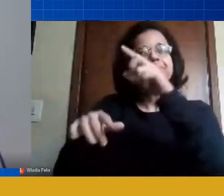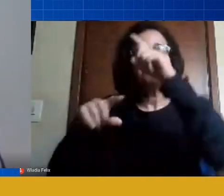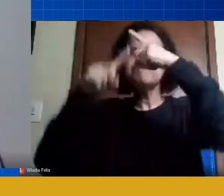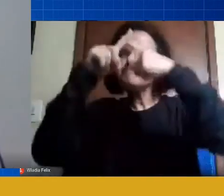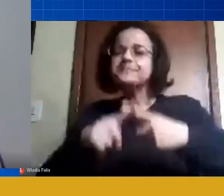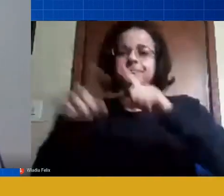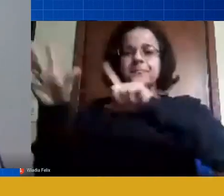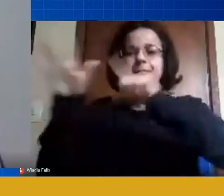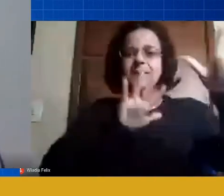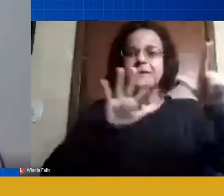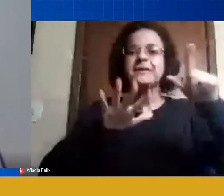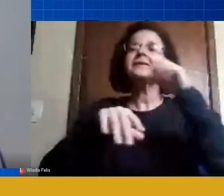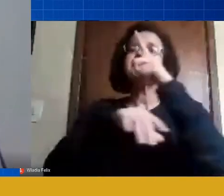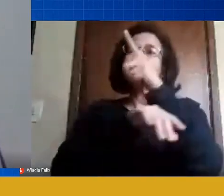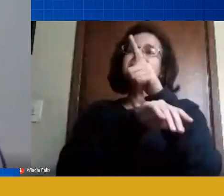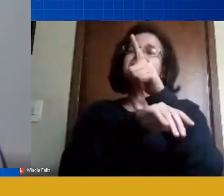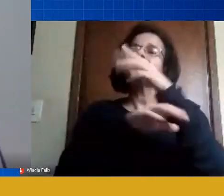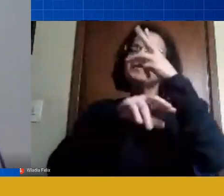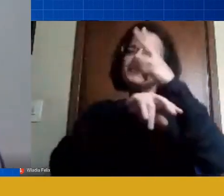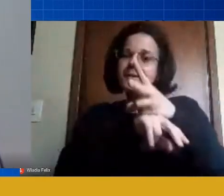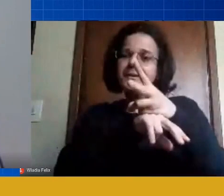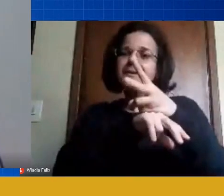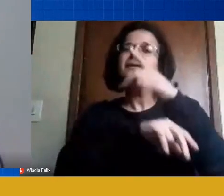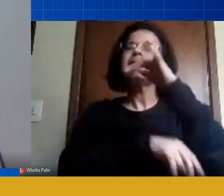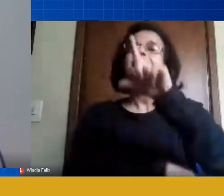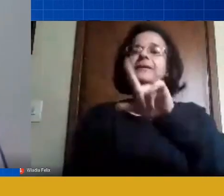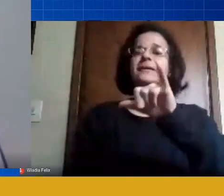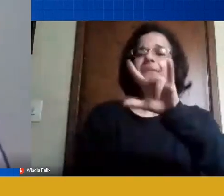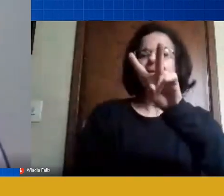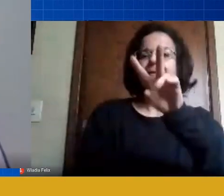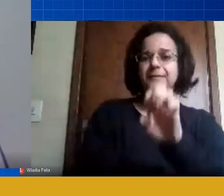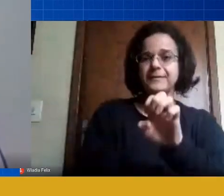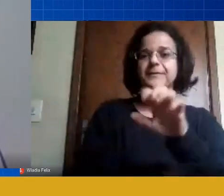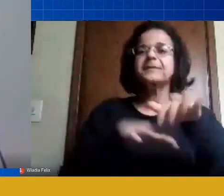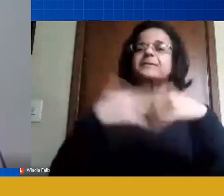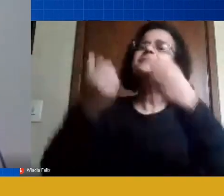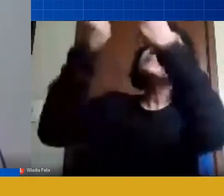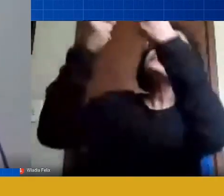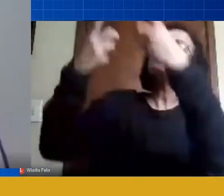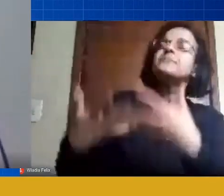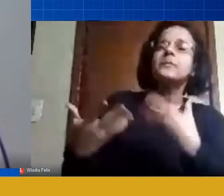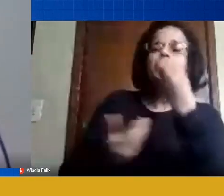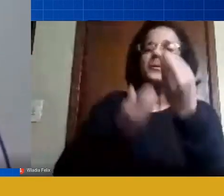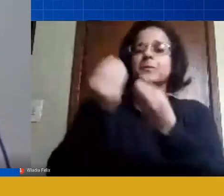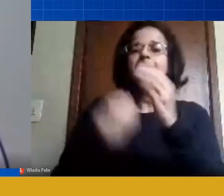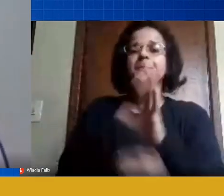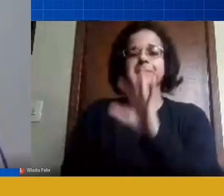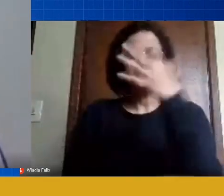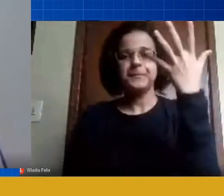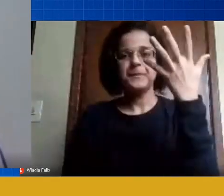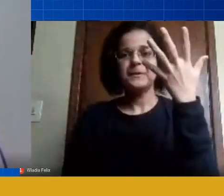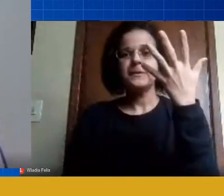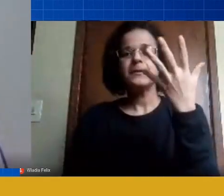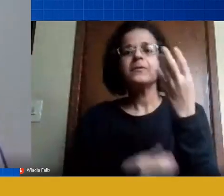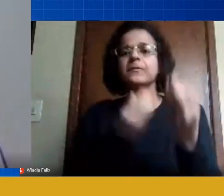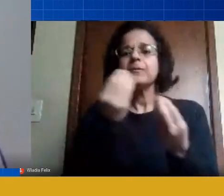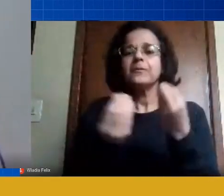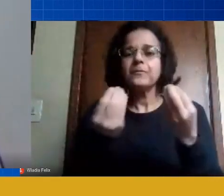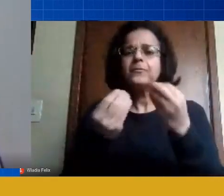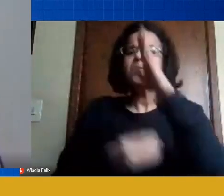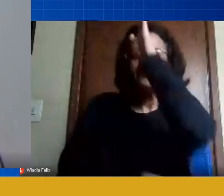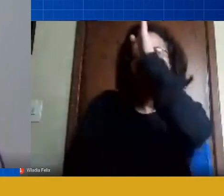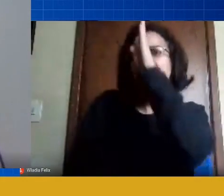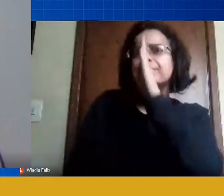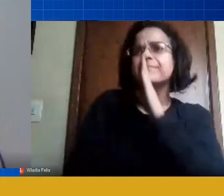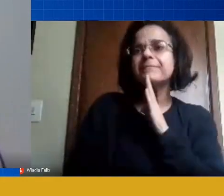ao vivo aí, então eu queria que você comentasse comigo um pouquinho como que está sendo esse processo, né, e por que disponibilizar gratuitamente para